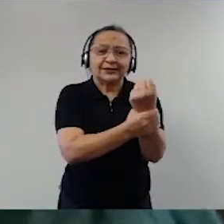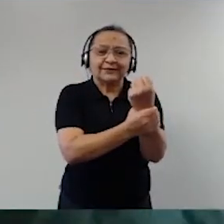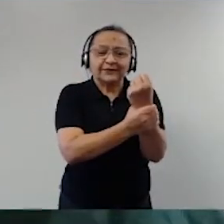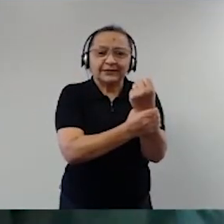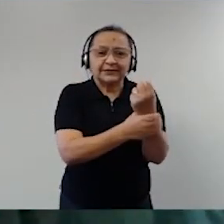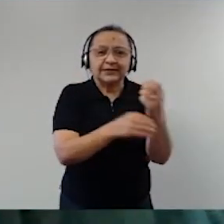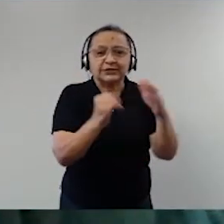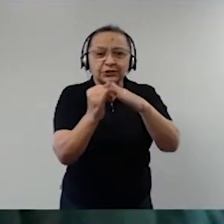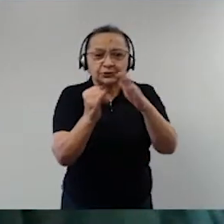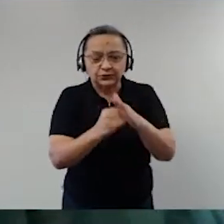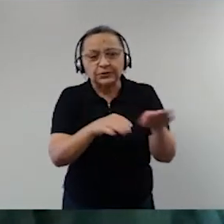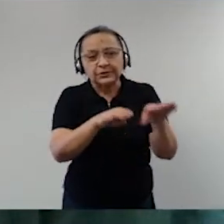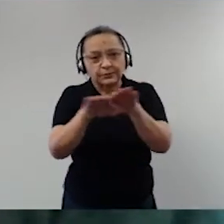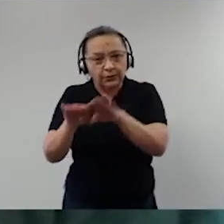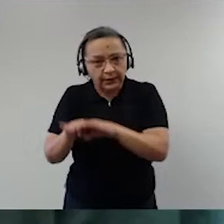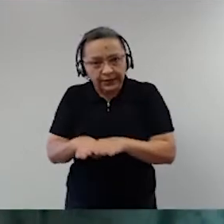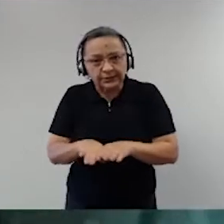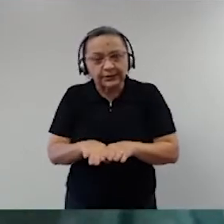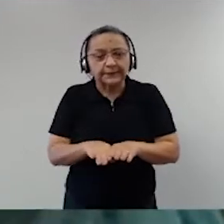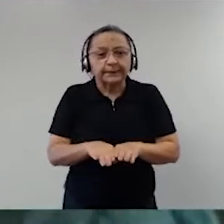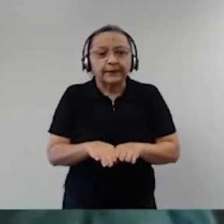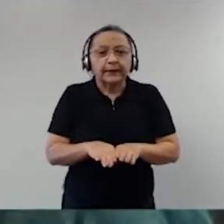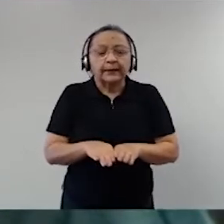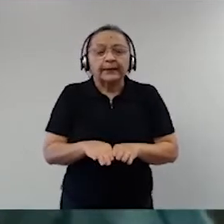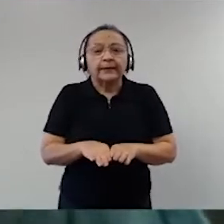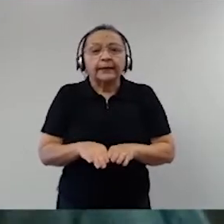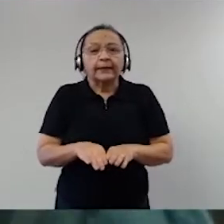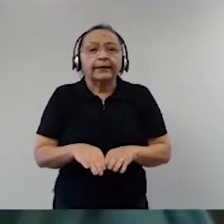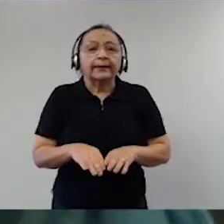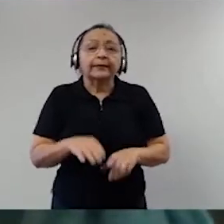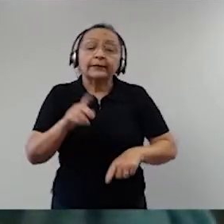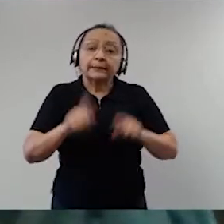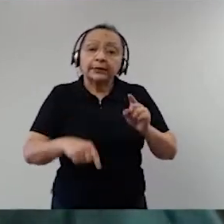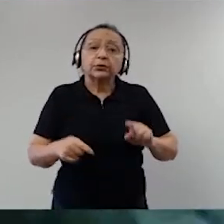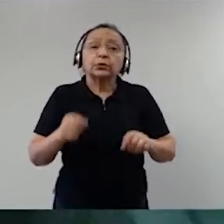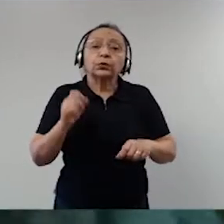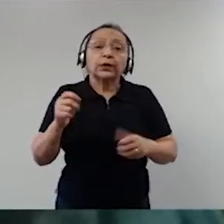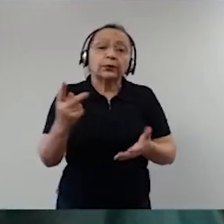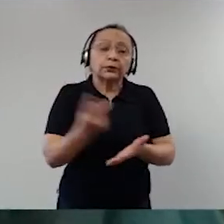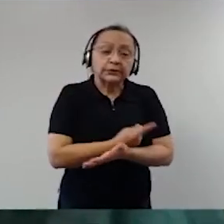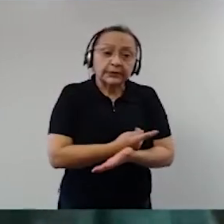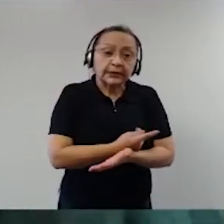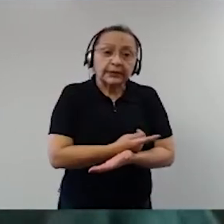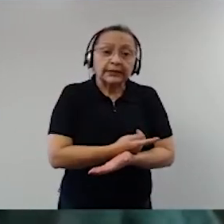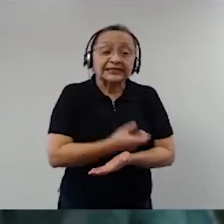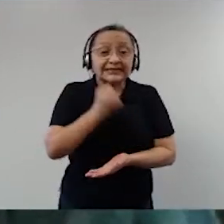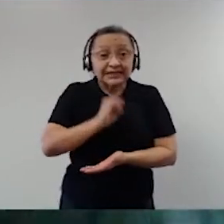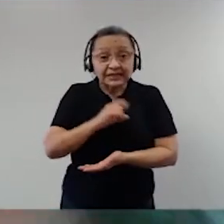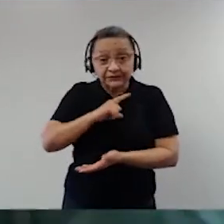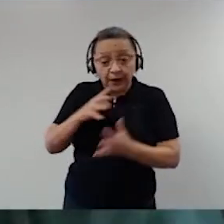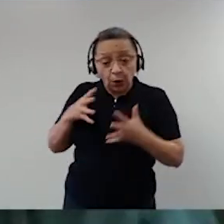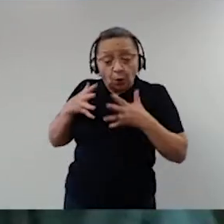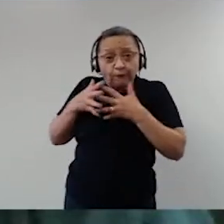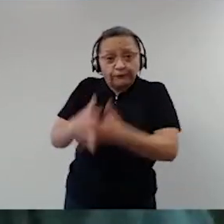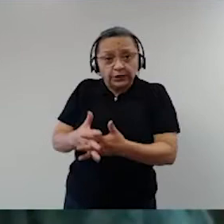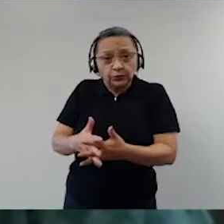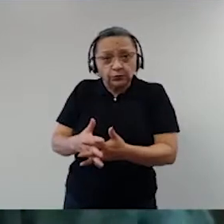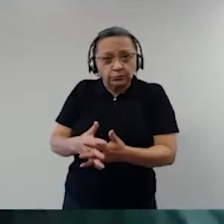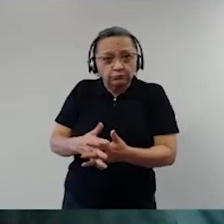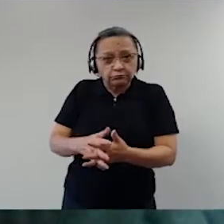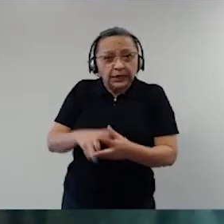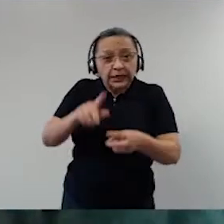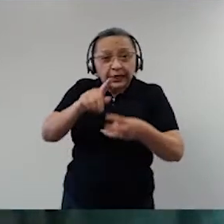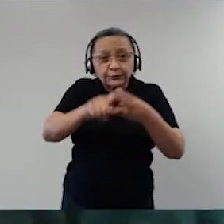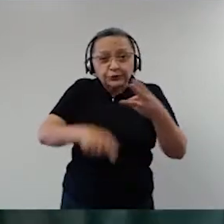da existência de um dispositivo que declara se houver conflito entre os poderes, que ninguém deseja,